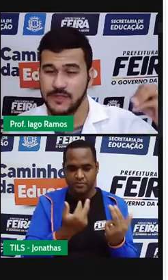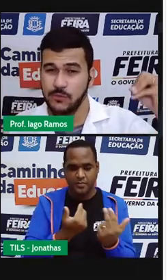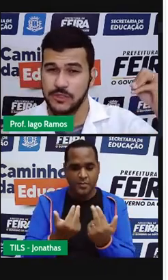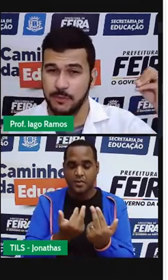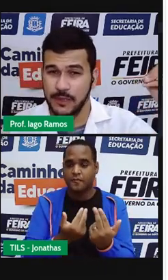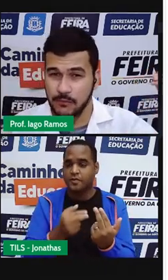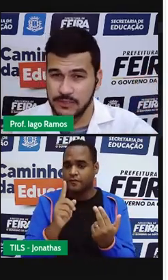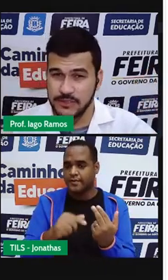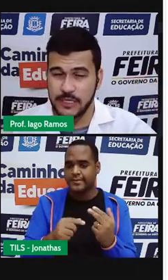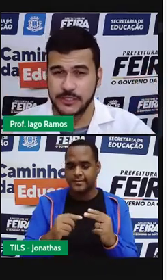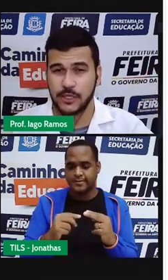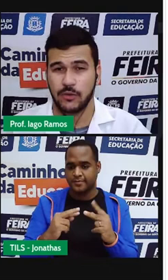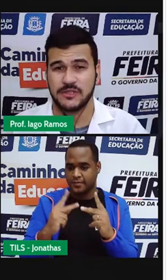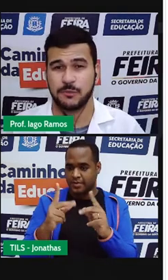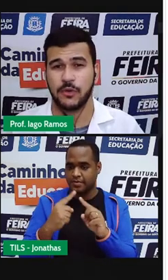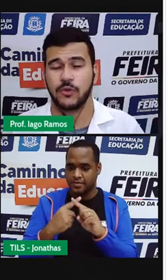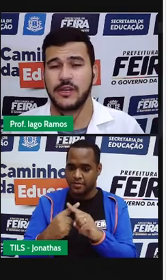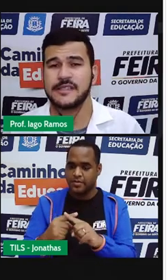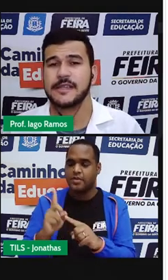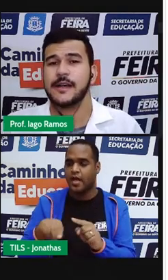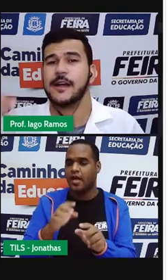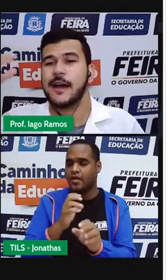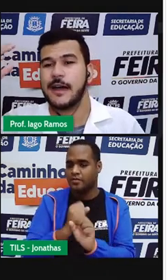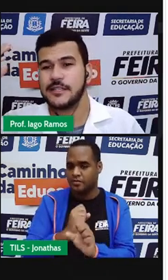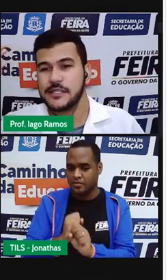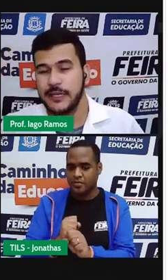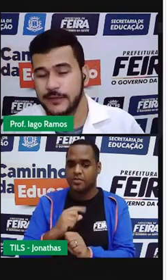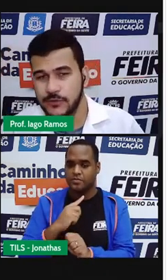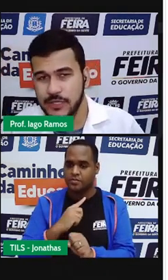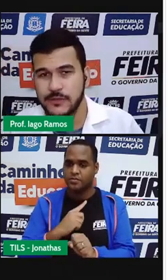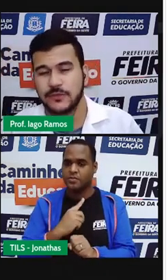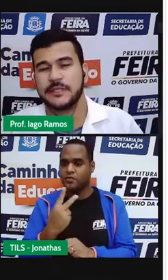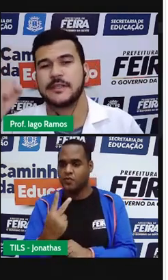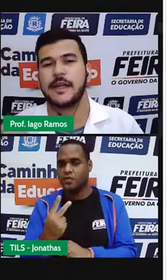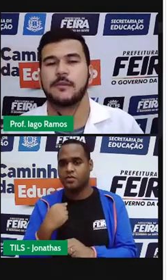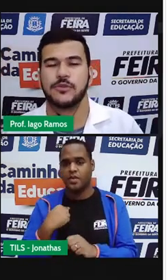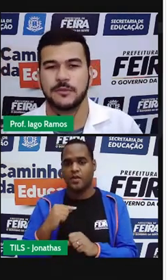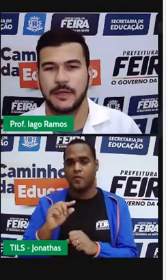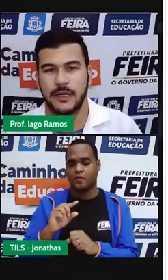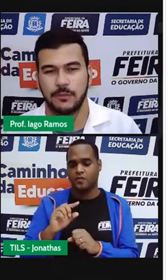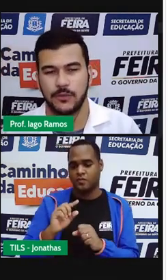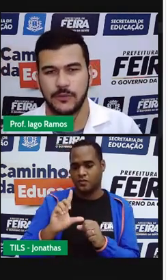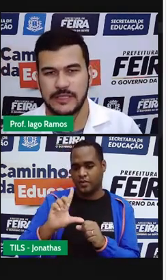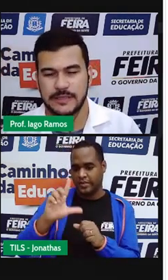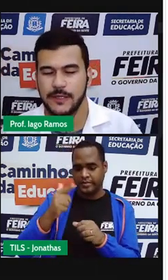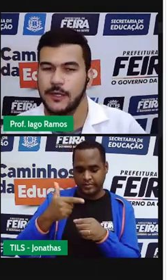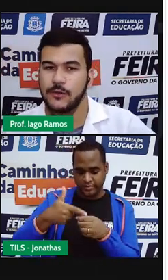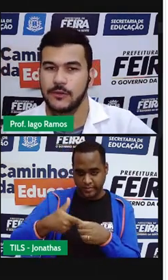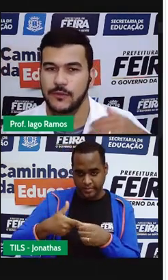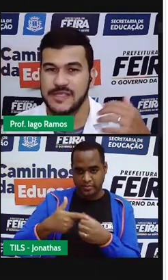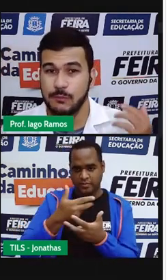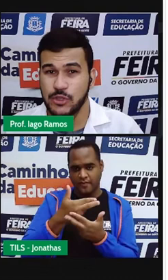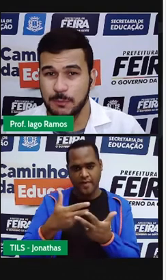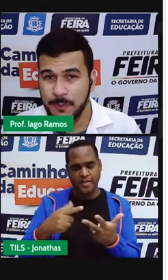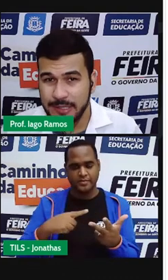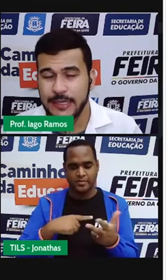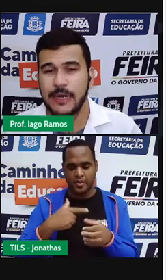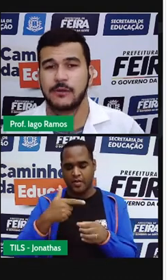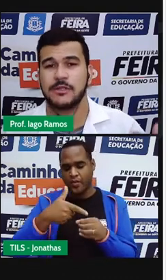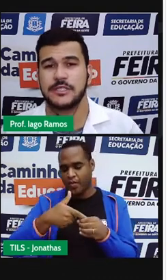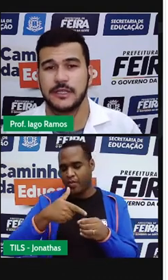Quando você multiplica a quantidade de quilômetros por dois, a de litros de gasolina é multiplicada por dois. Quando você